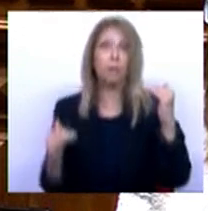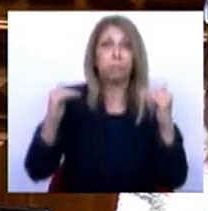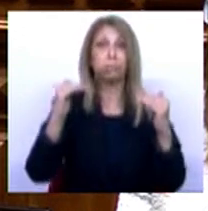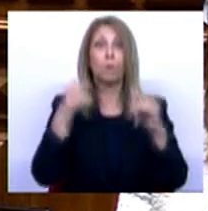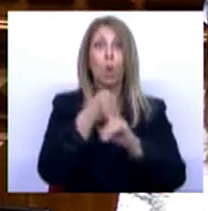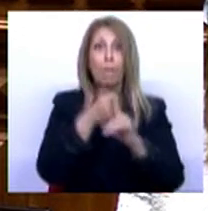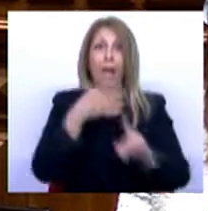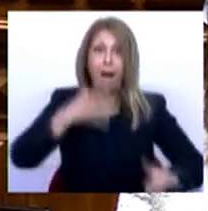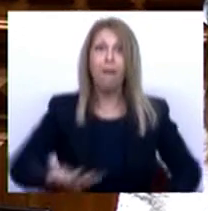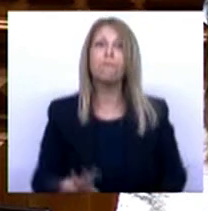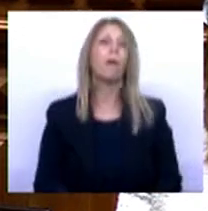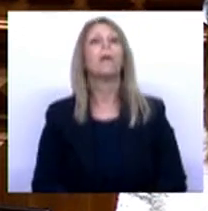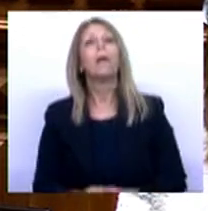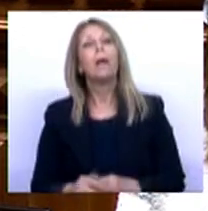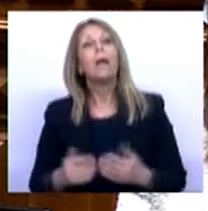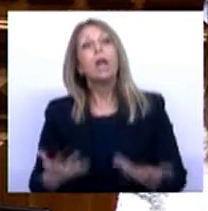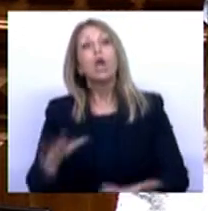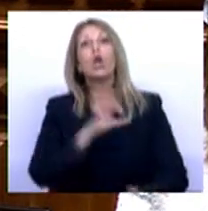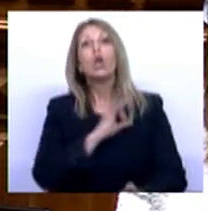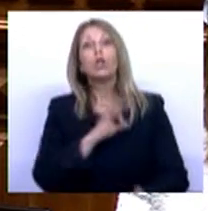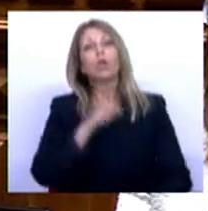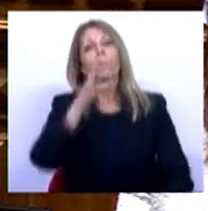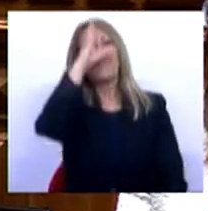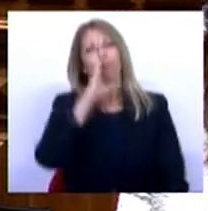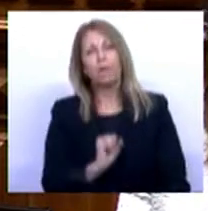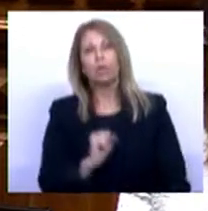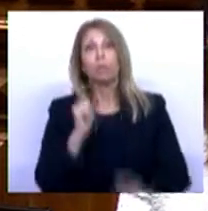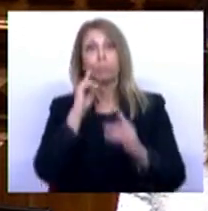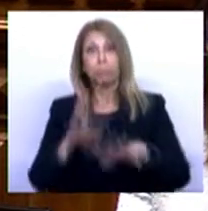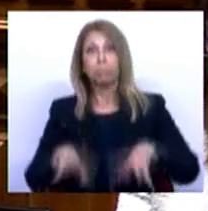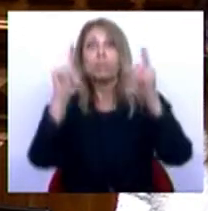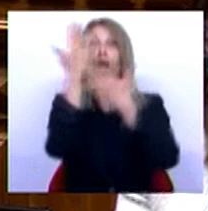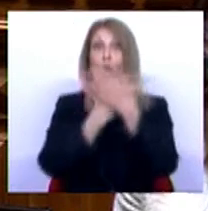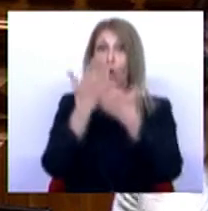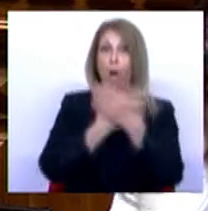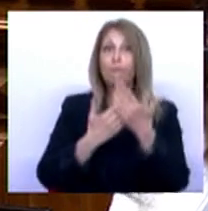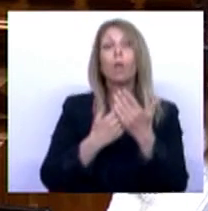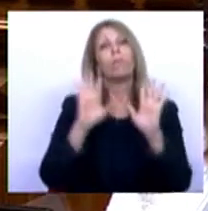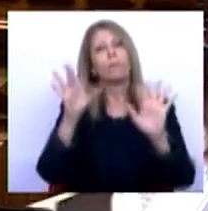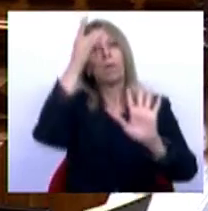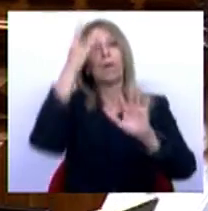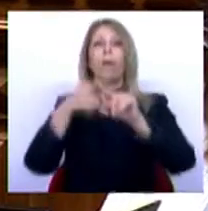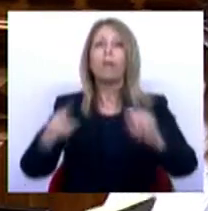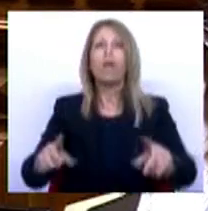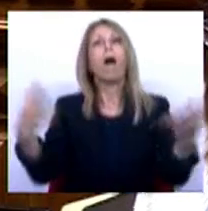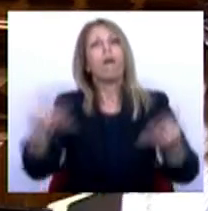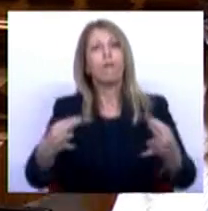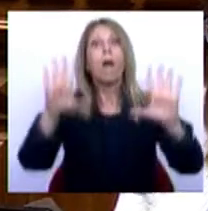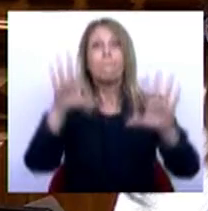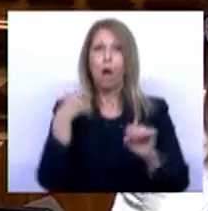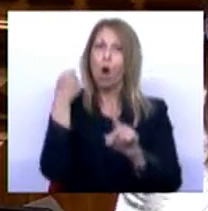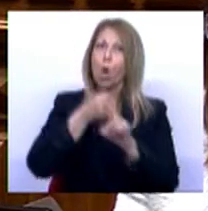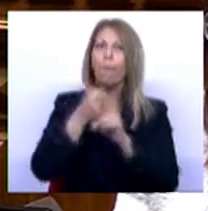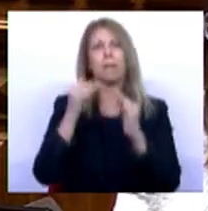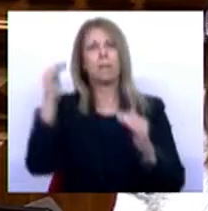claro. Sr. Primeiro-Ministro, crescimento económico e convergência, mas combatendo as desigualdades. Porque no PS,